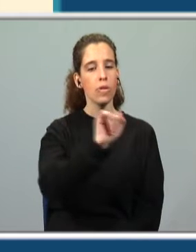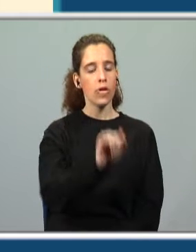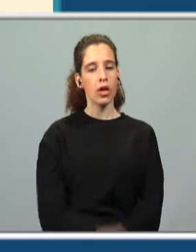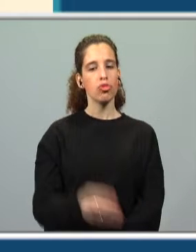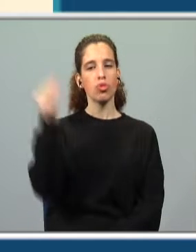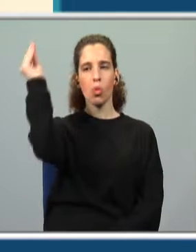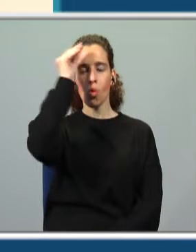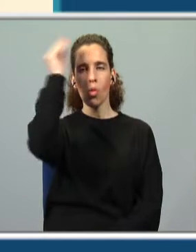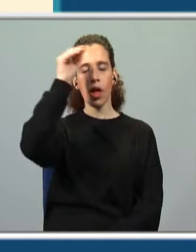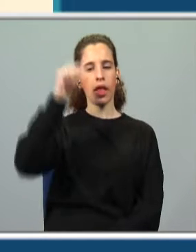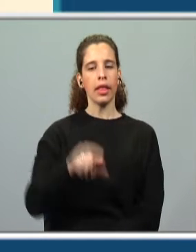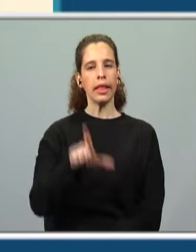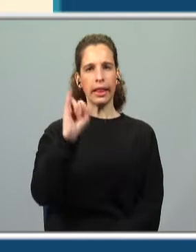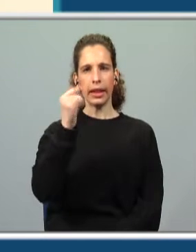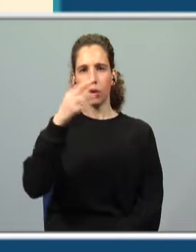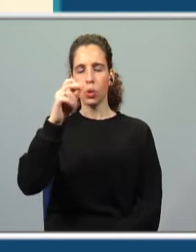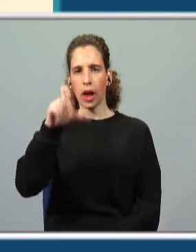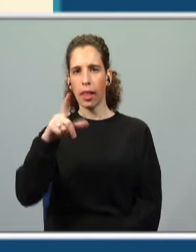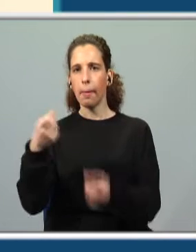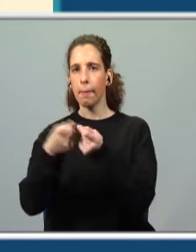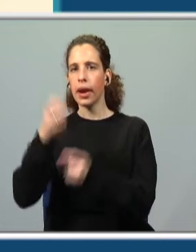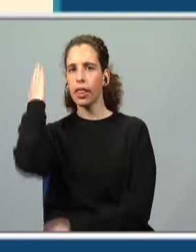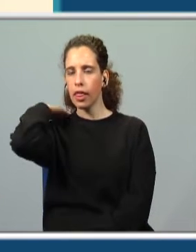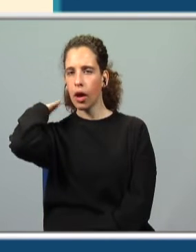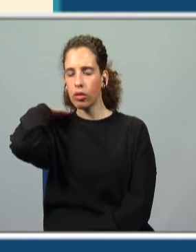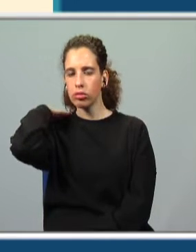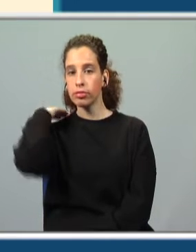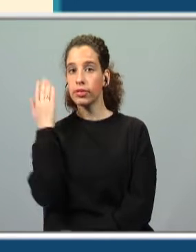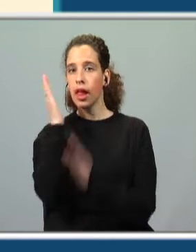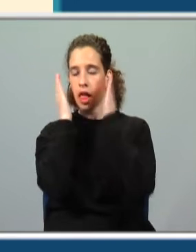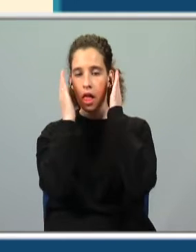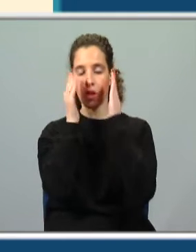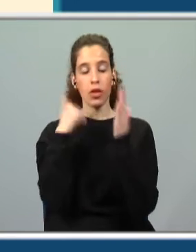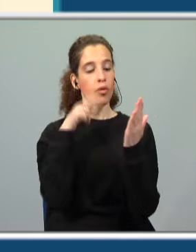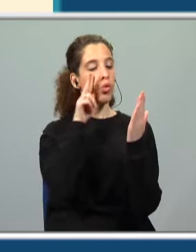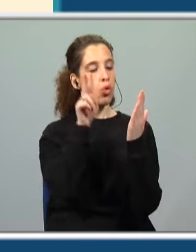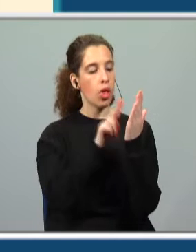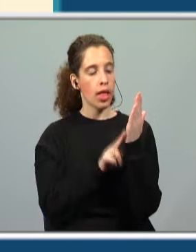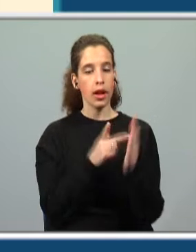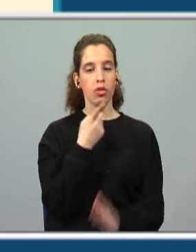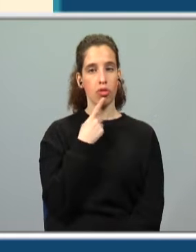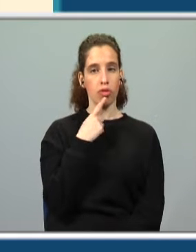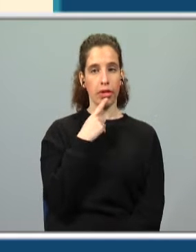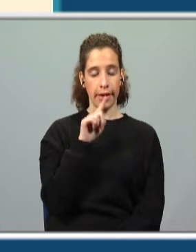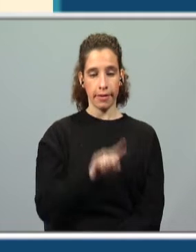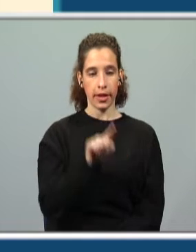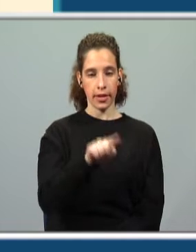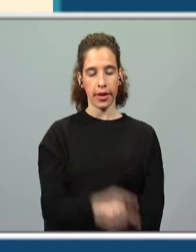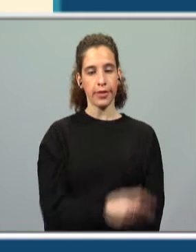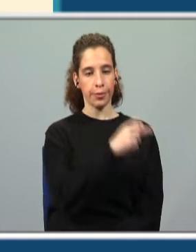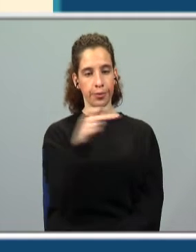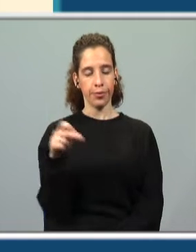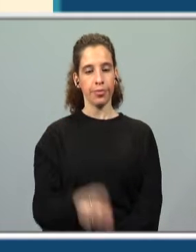numa aldeia no litoral. Atenção, eu vou ler novamente esta afirmação.